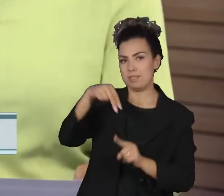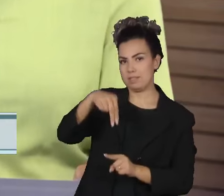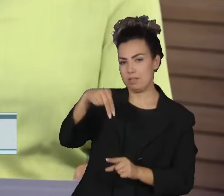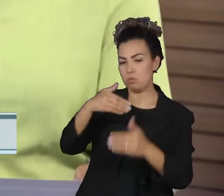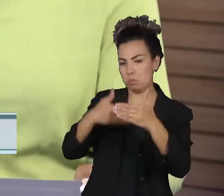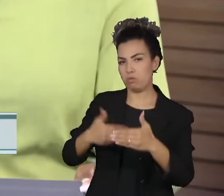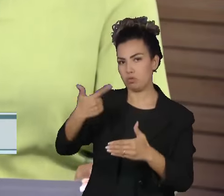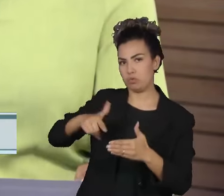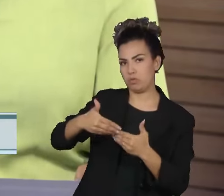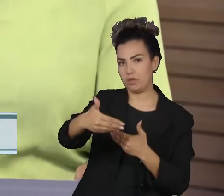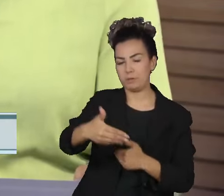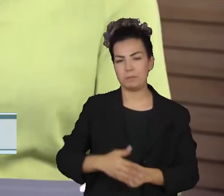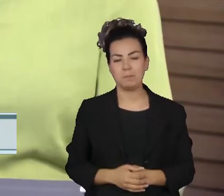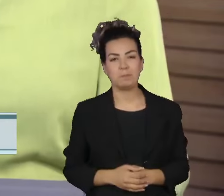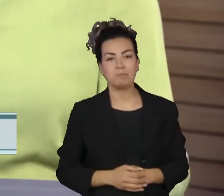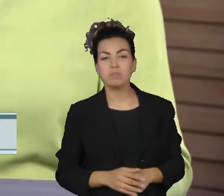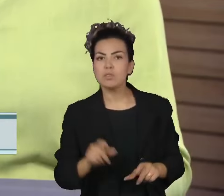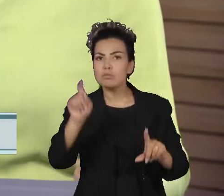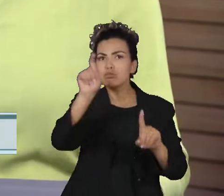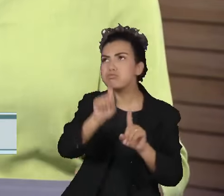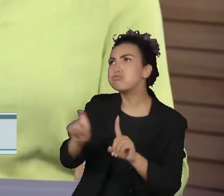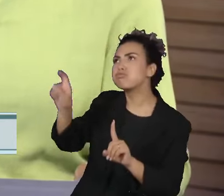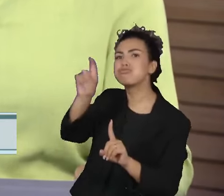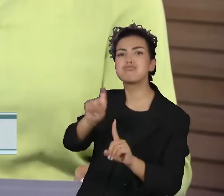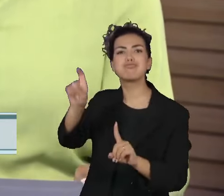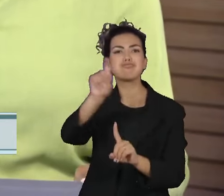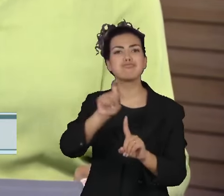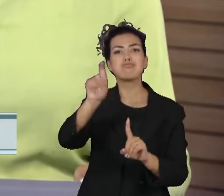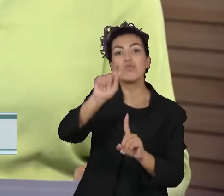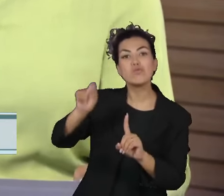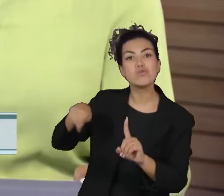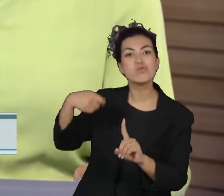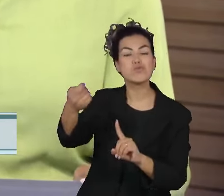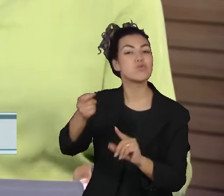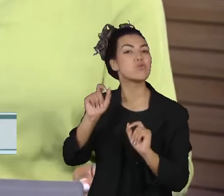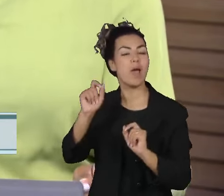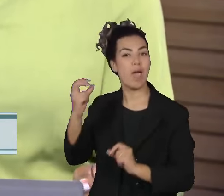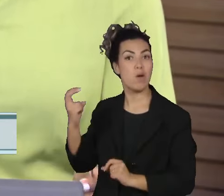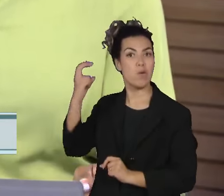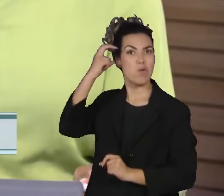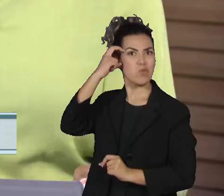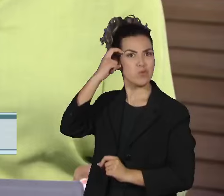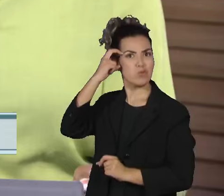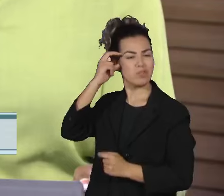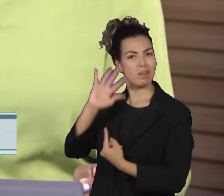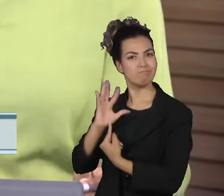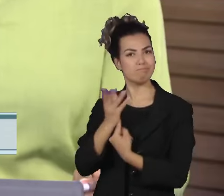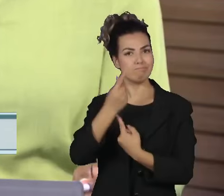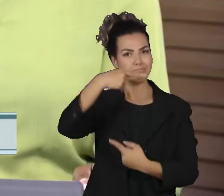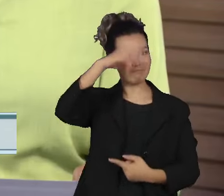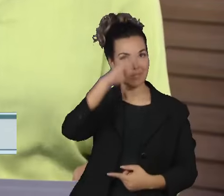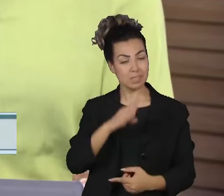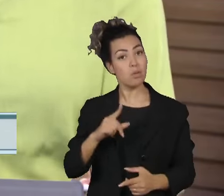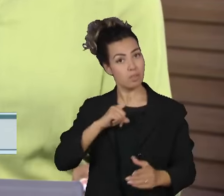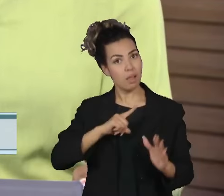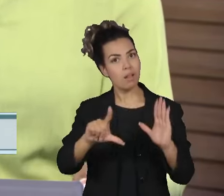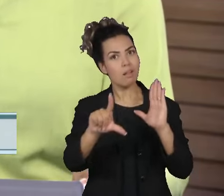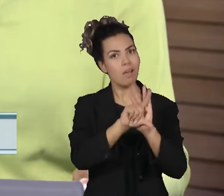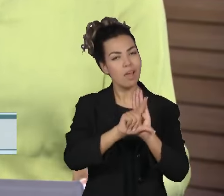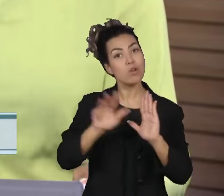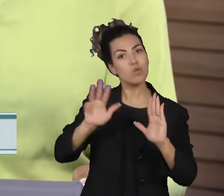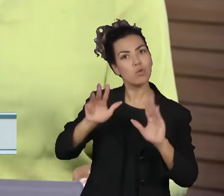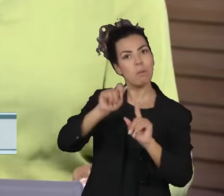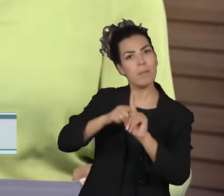O grafite foi reconhecido como manifestação cultural brasileira, através de uma lei sancionada pelo presidente Lula no último